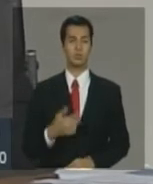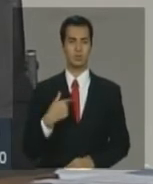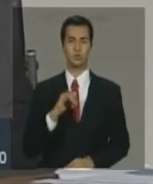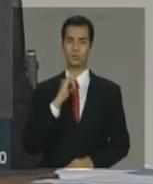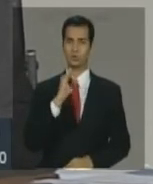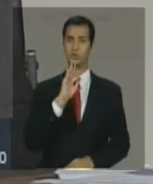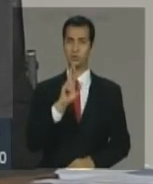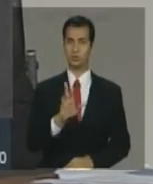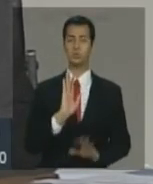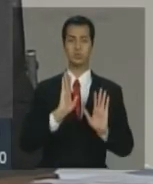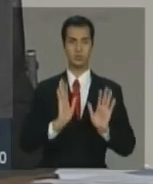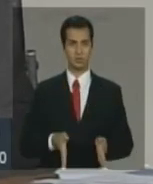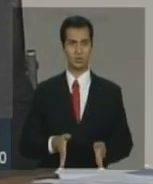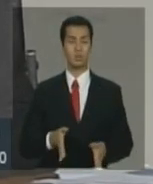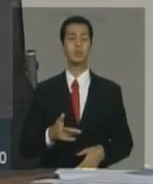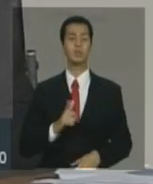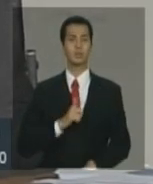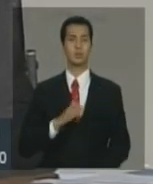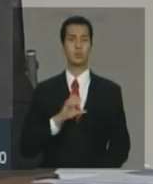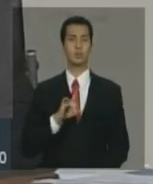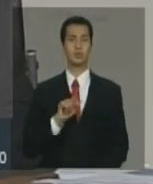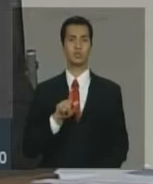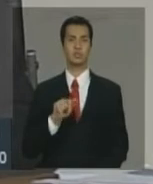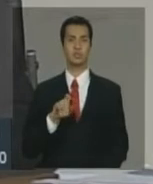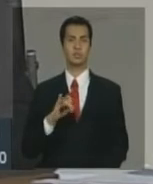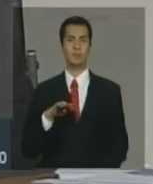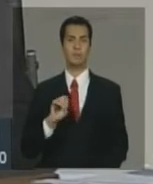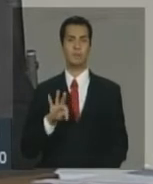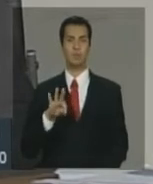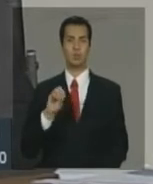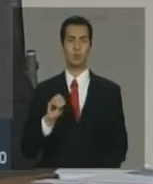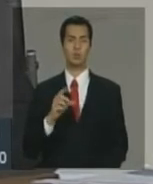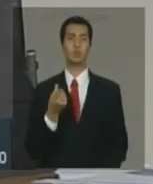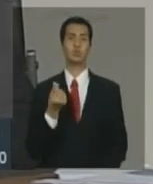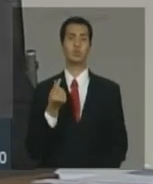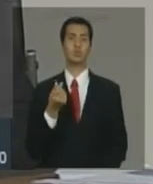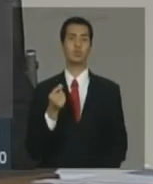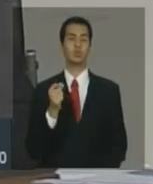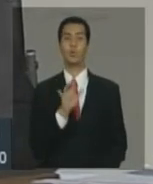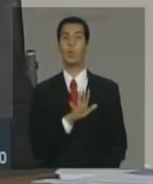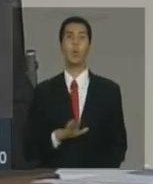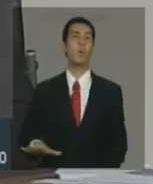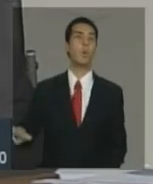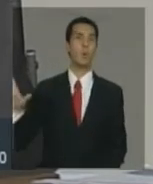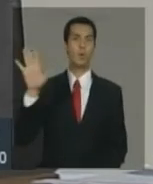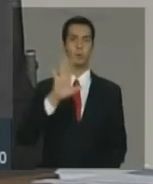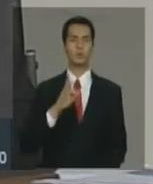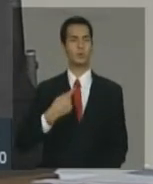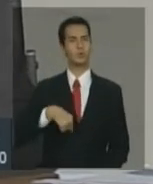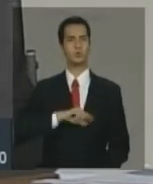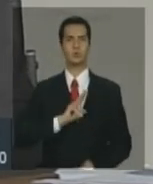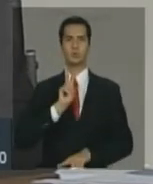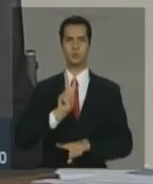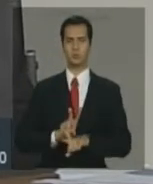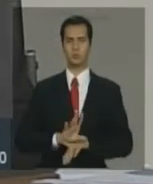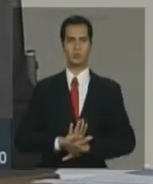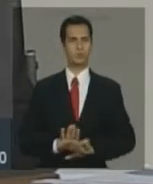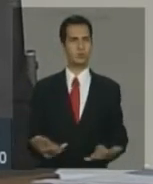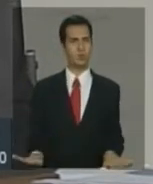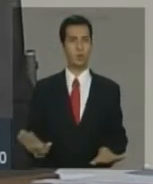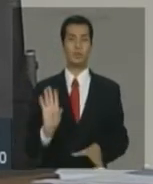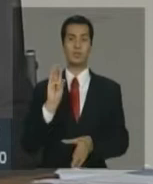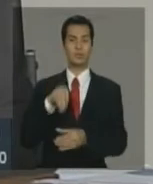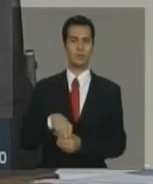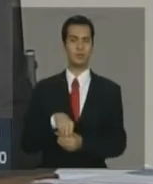um contingenciamento de valores globais para cada ministério, é isso que nós cuidamos. Dentro de cada